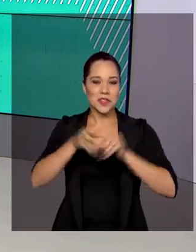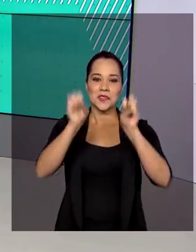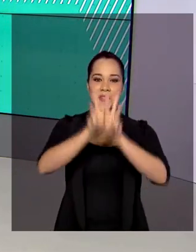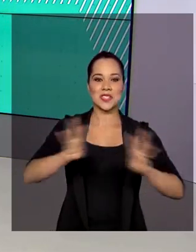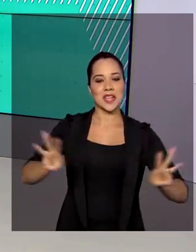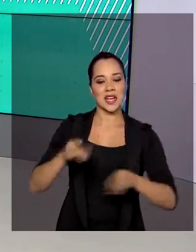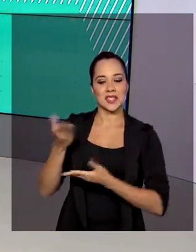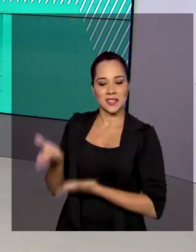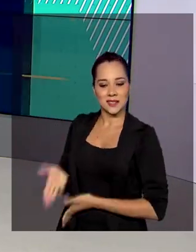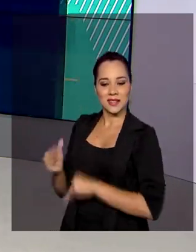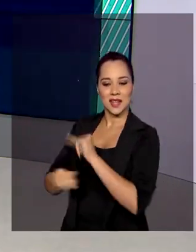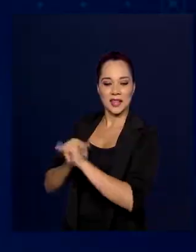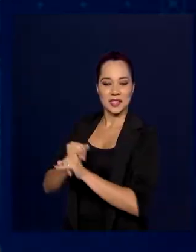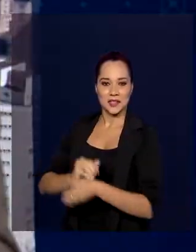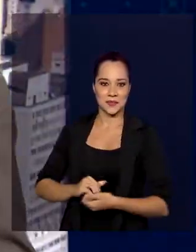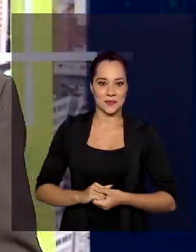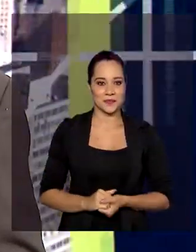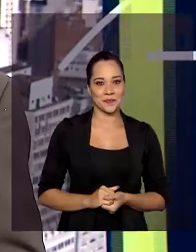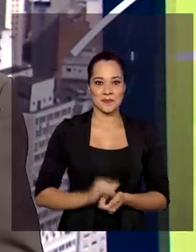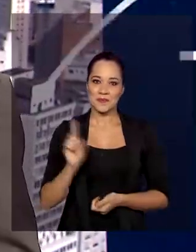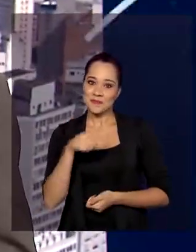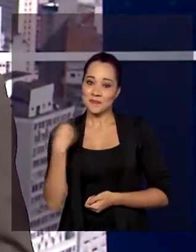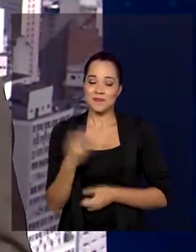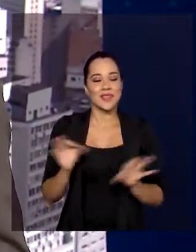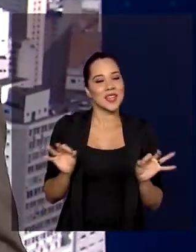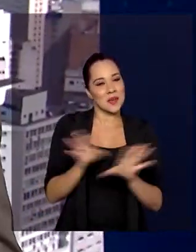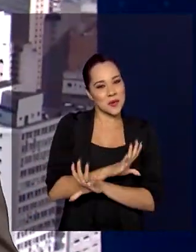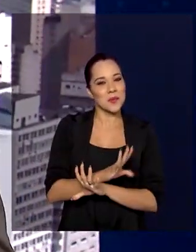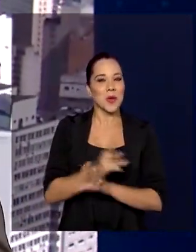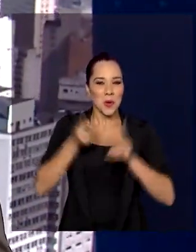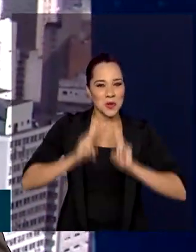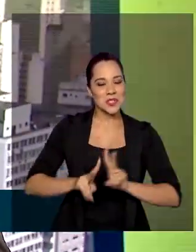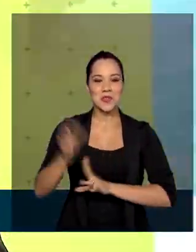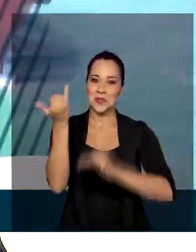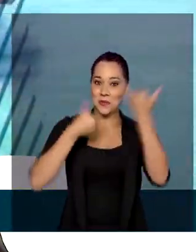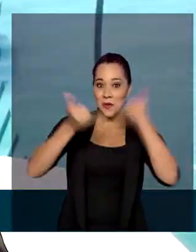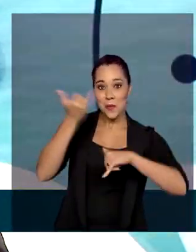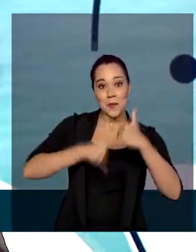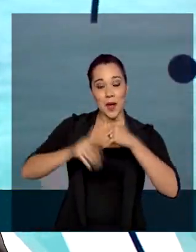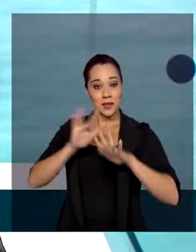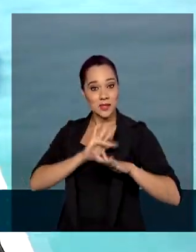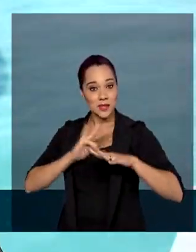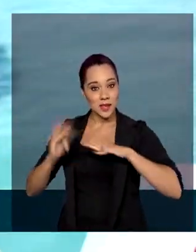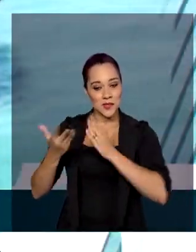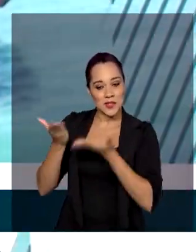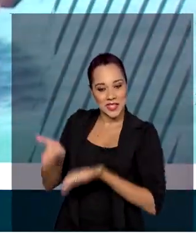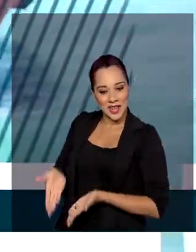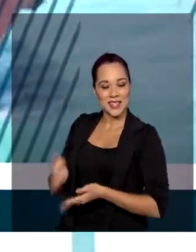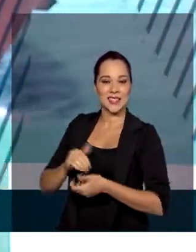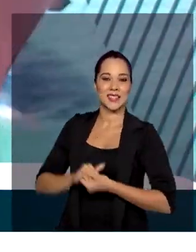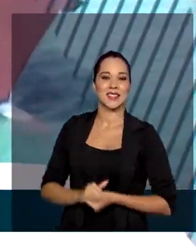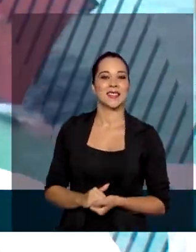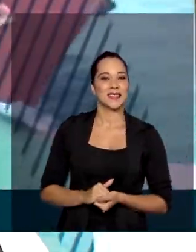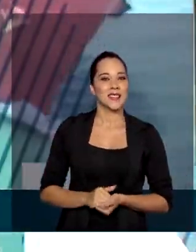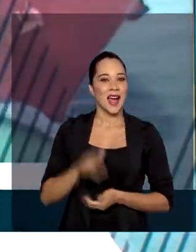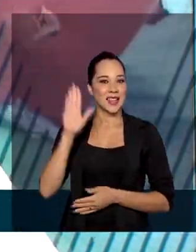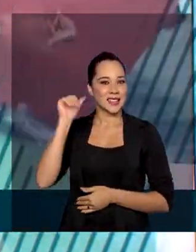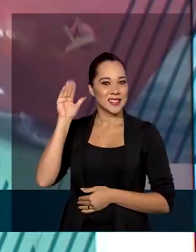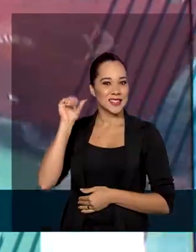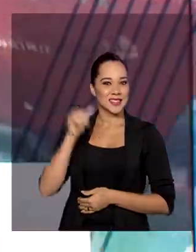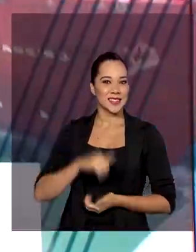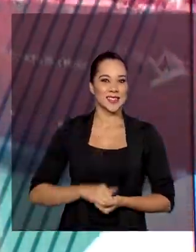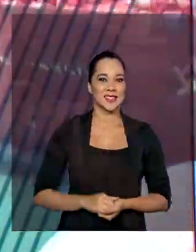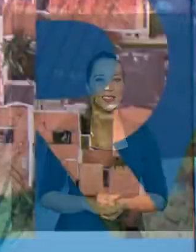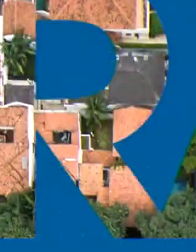site da CAPES na internet. A gente fica por aqui. Continue bem informado seguindo as nossas redes sociais. Até a próxima